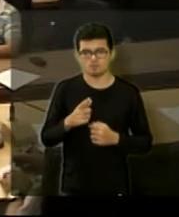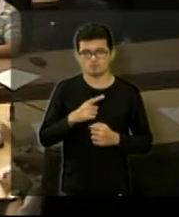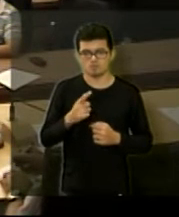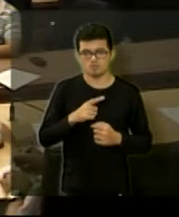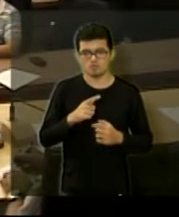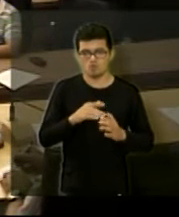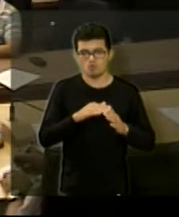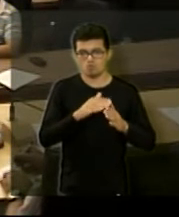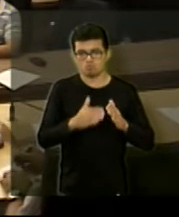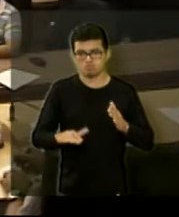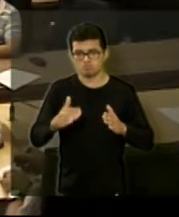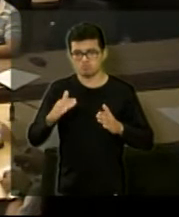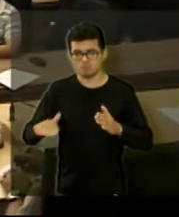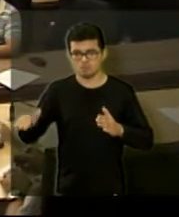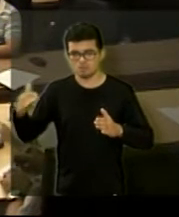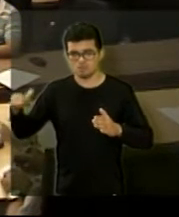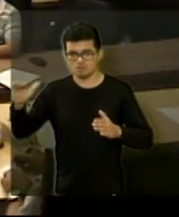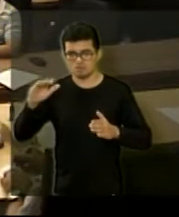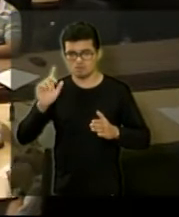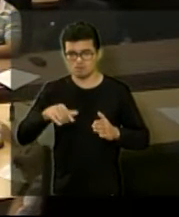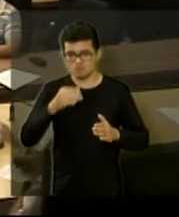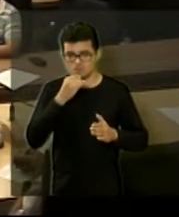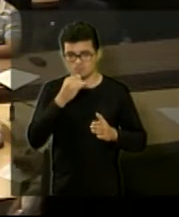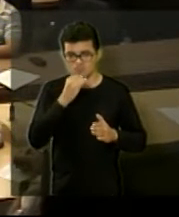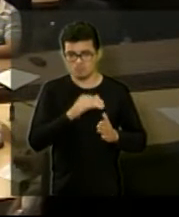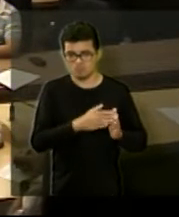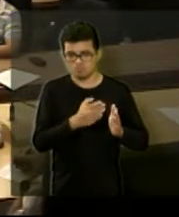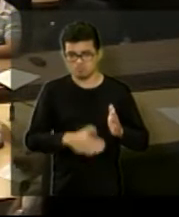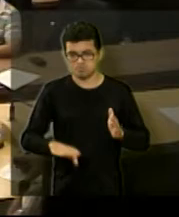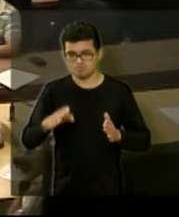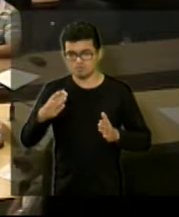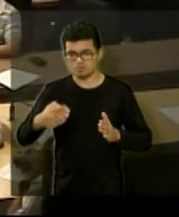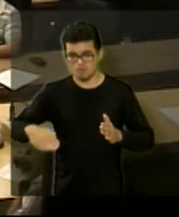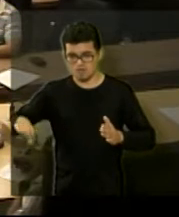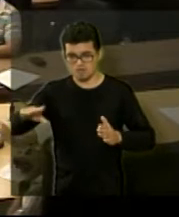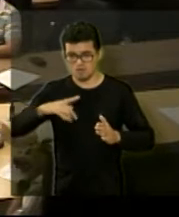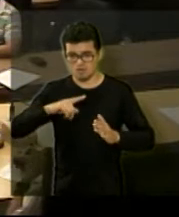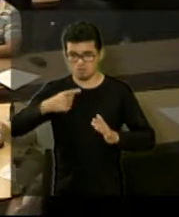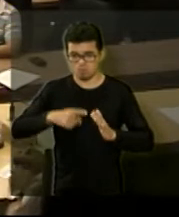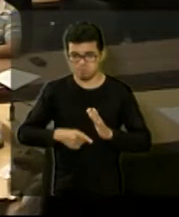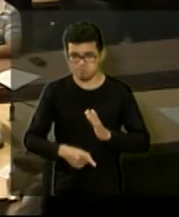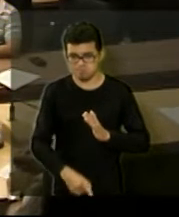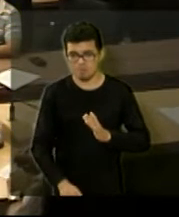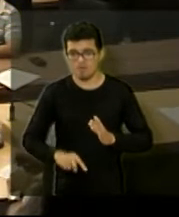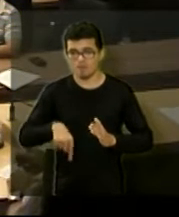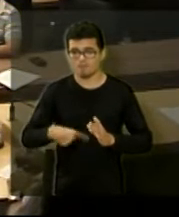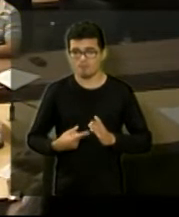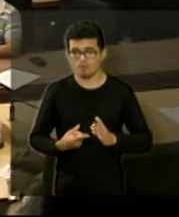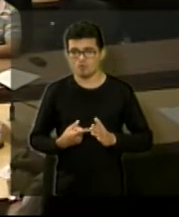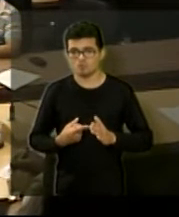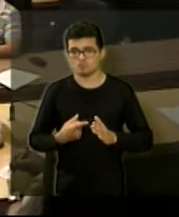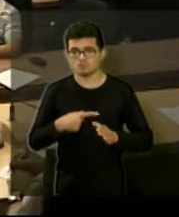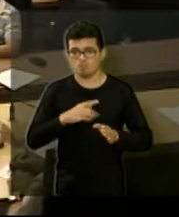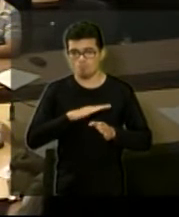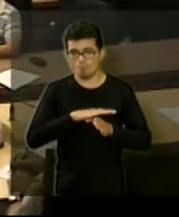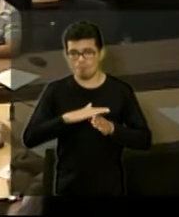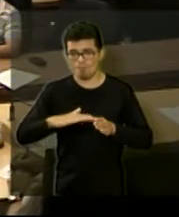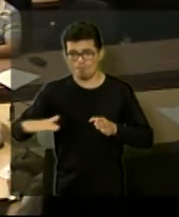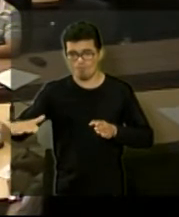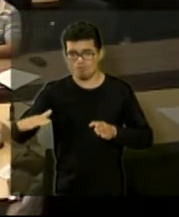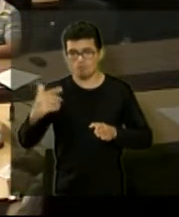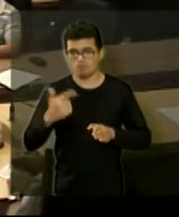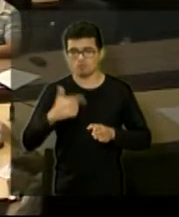buracos que o DAE está se fazendo para ligação de água ou vazamento e não está se tapando os